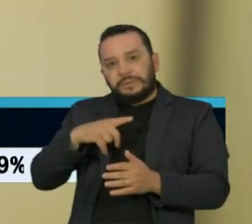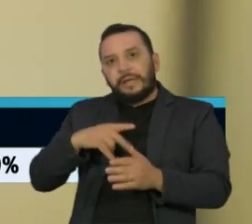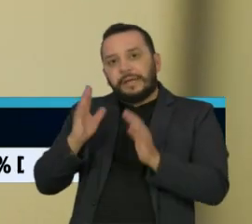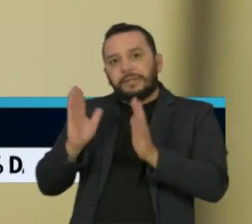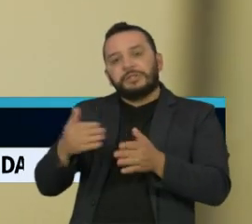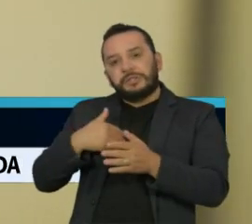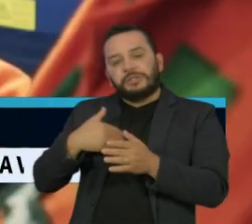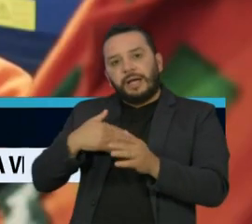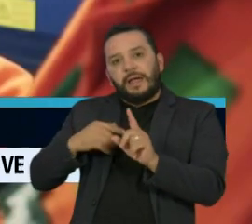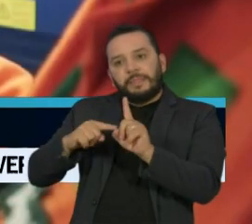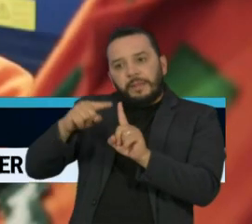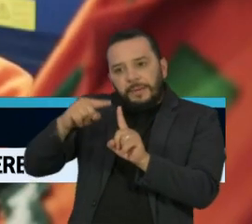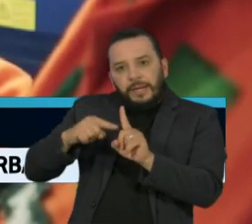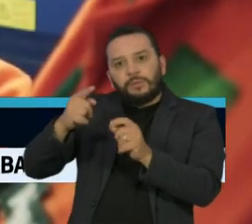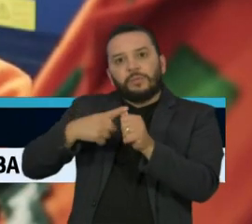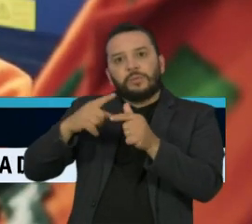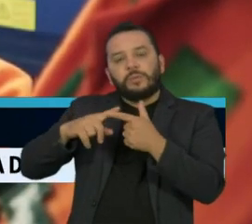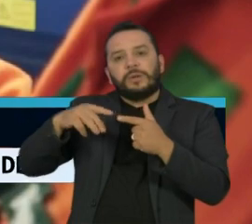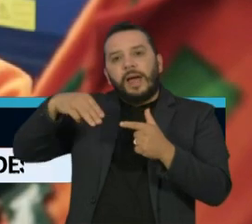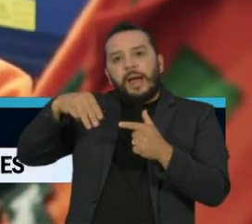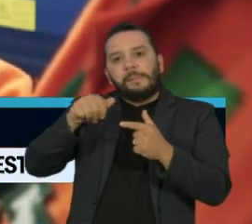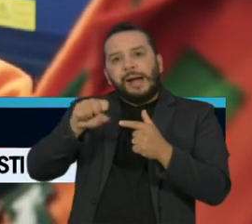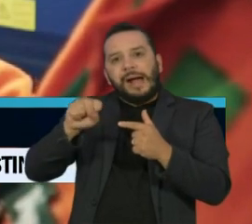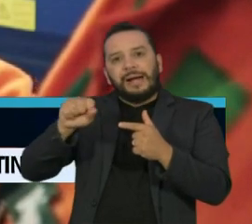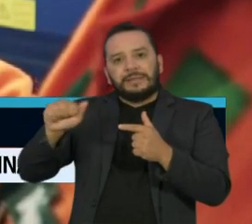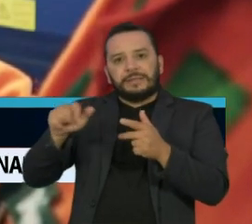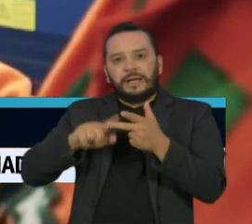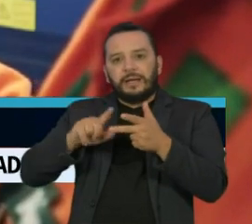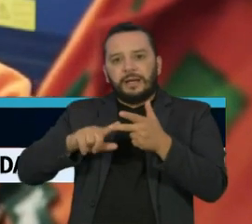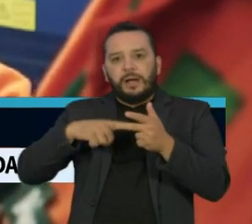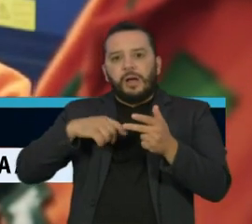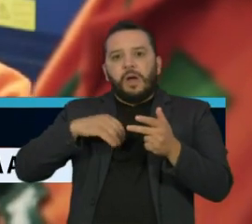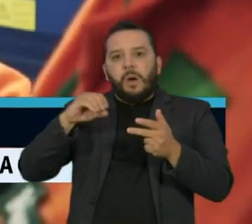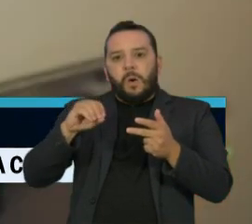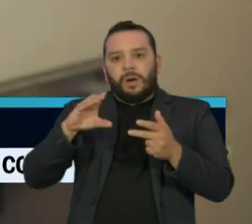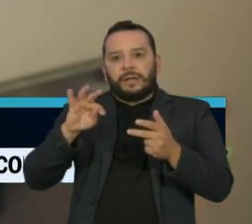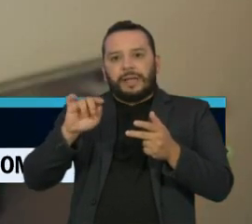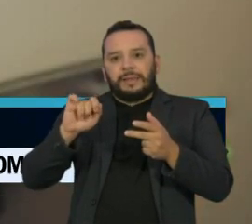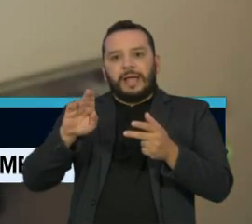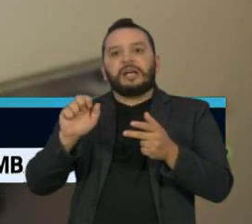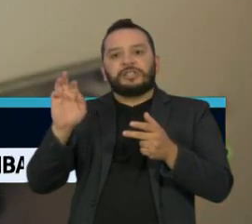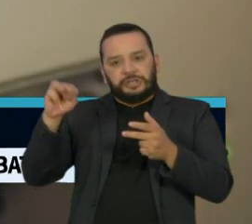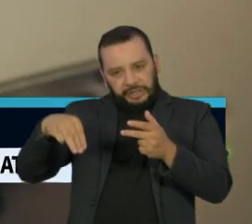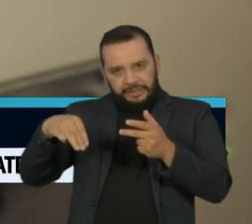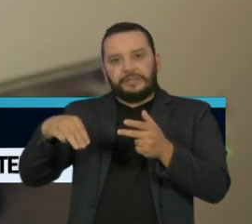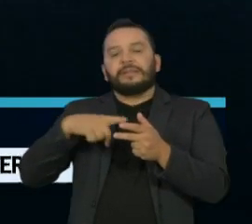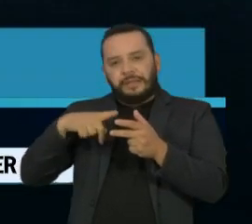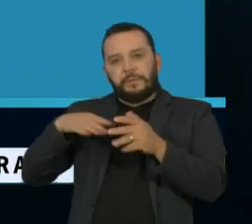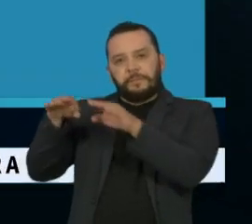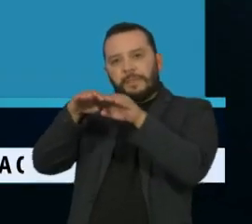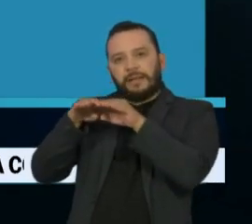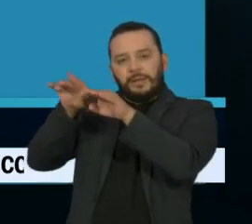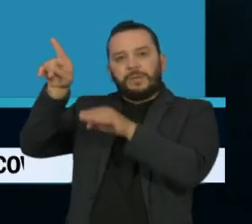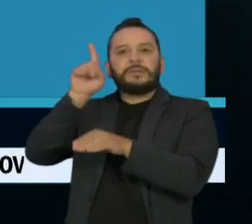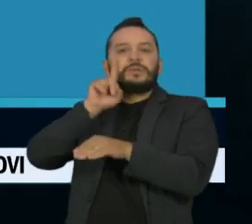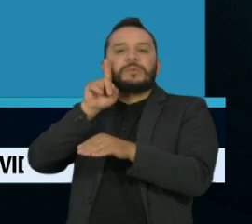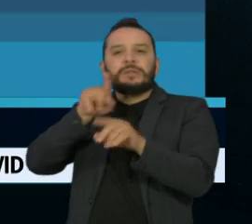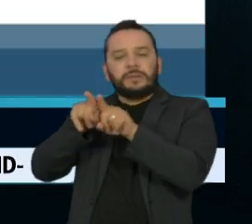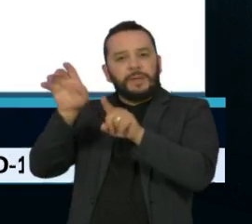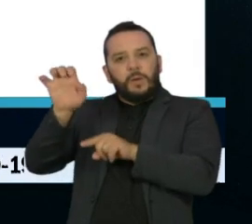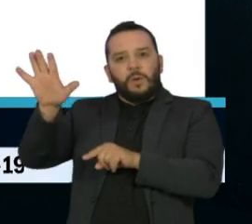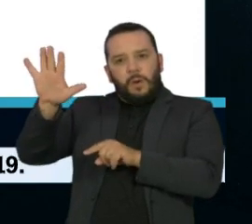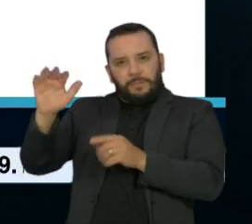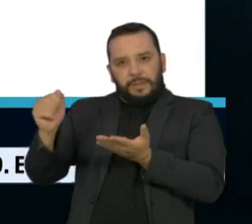massa, temperatura de destilação e octanagem, seguindo padrões existentes nos Estados Unidos e Europa. No instante em que o